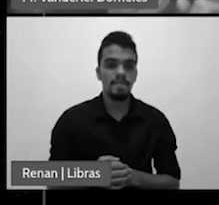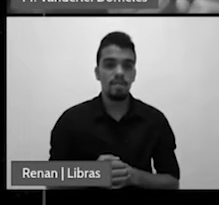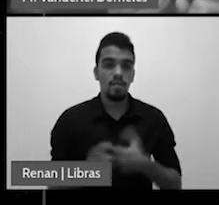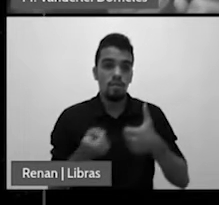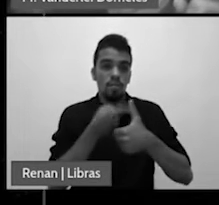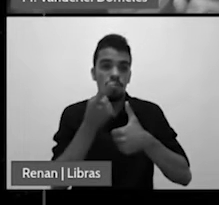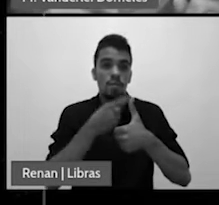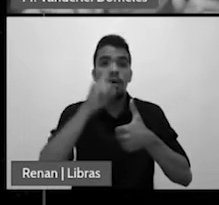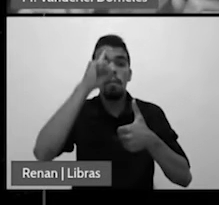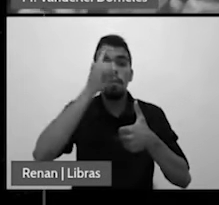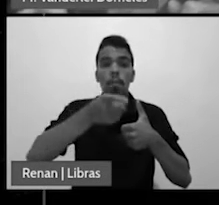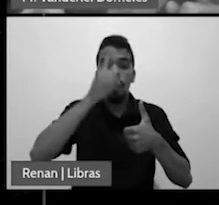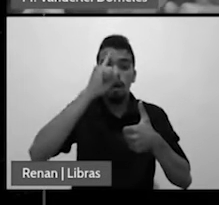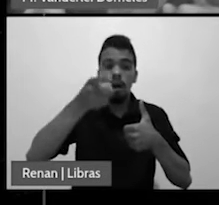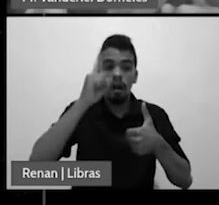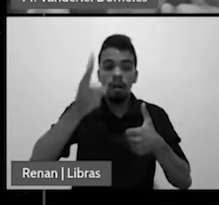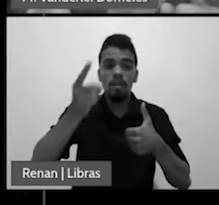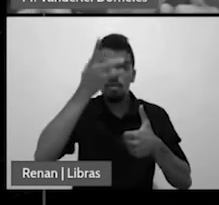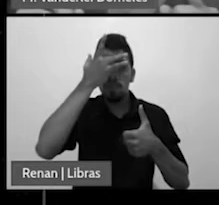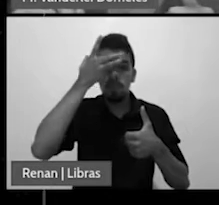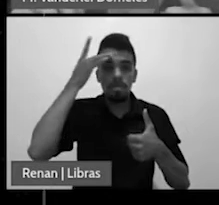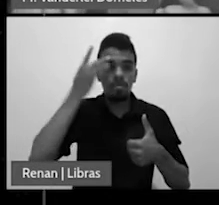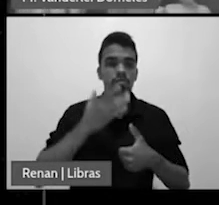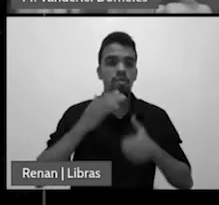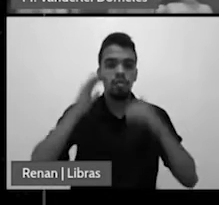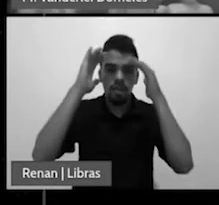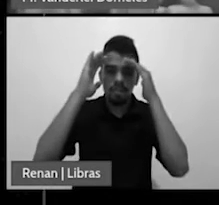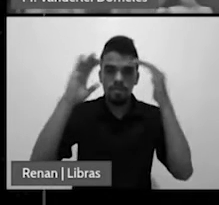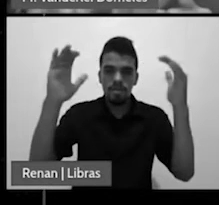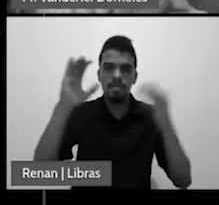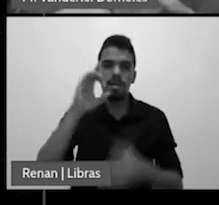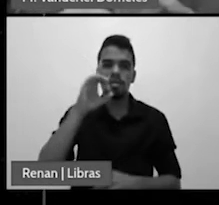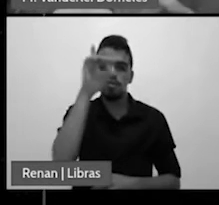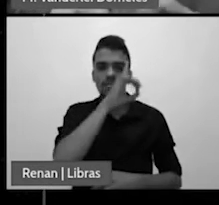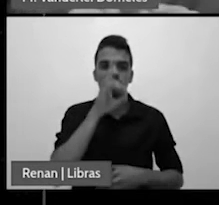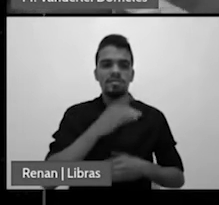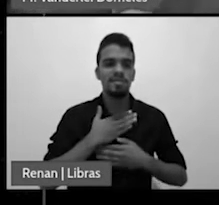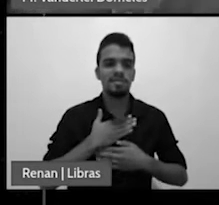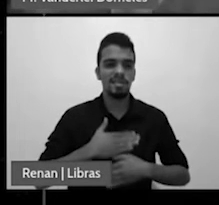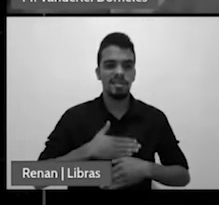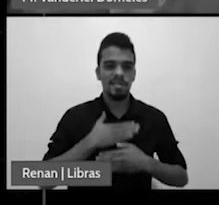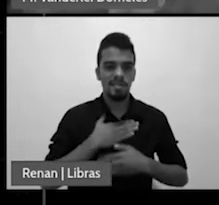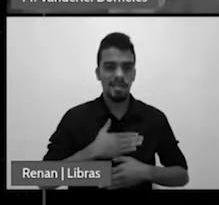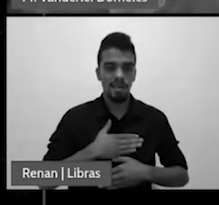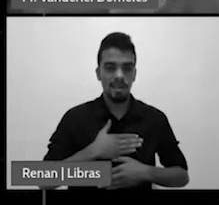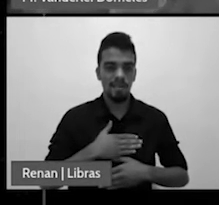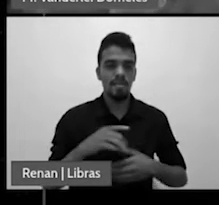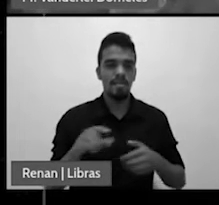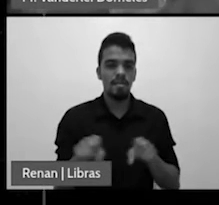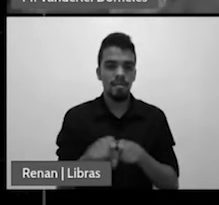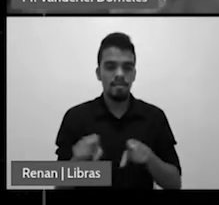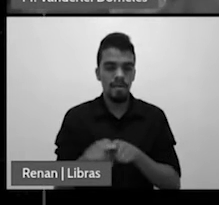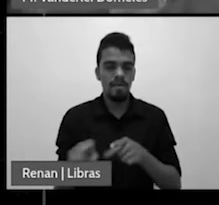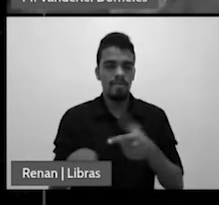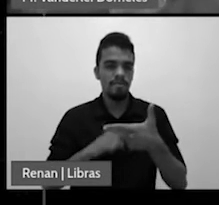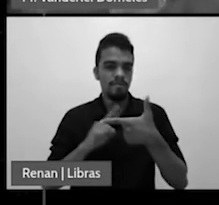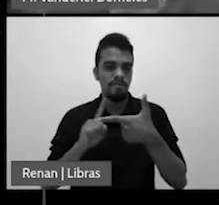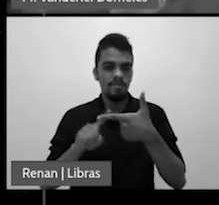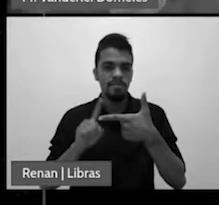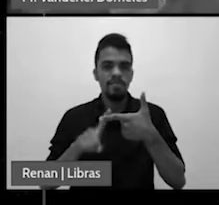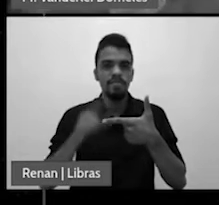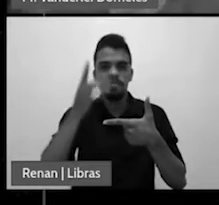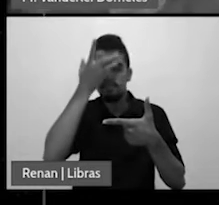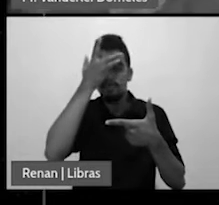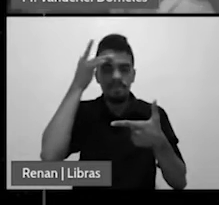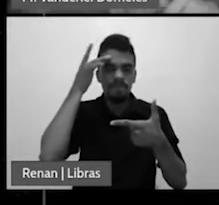no domingo e um segundo que antagoniza aqueles que descansam no sétimo dia no sábado do sétimo dia